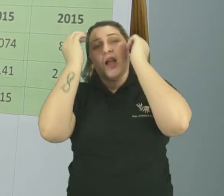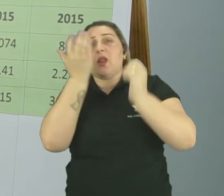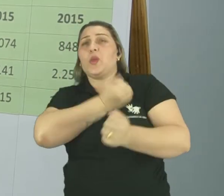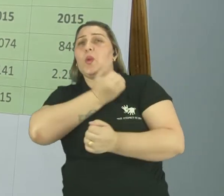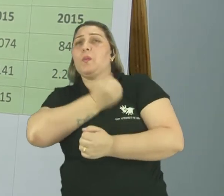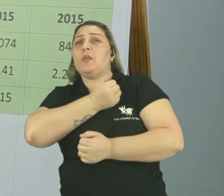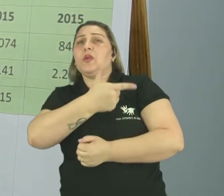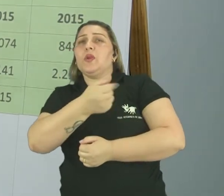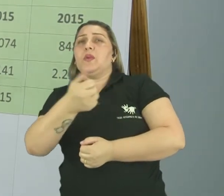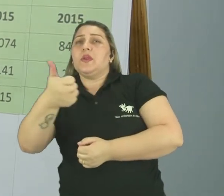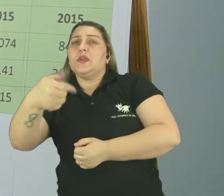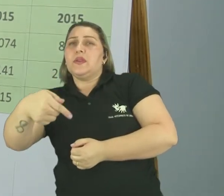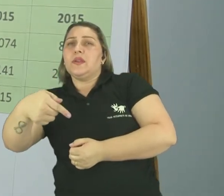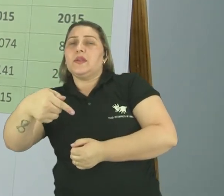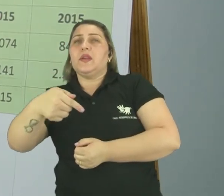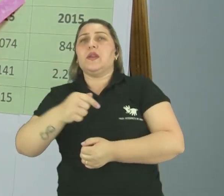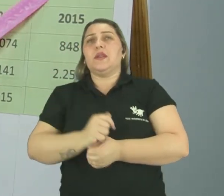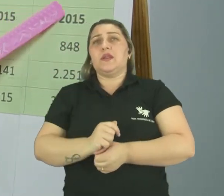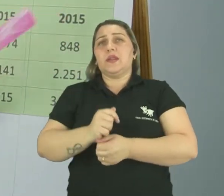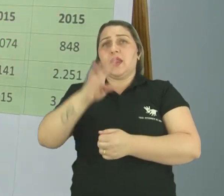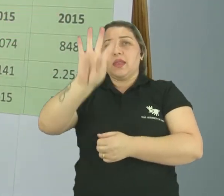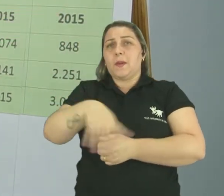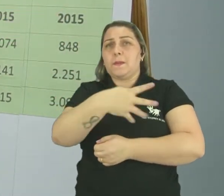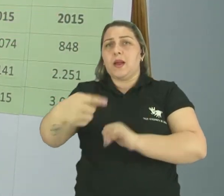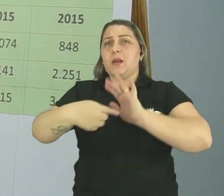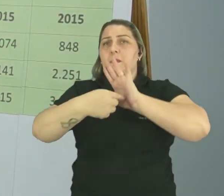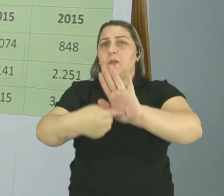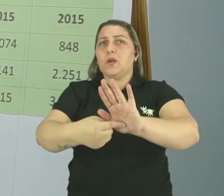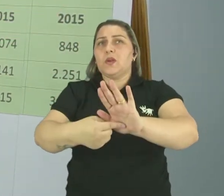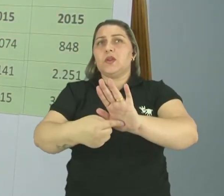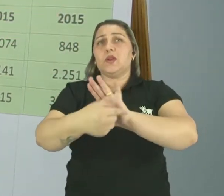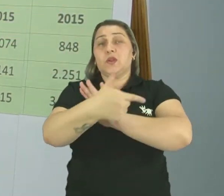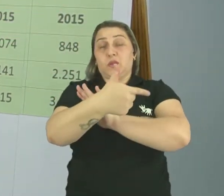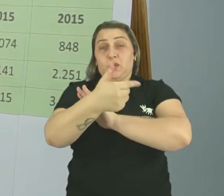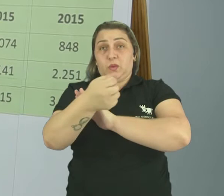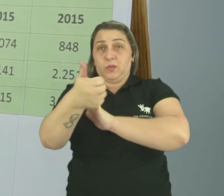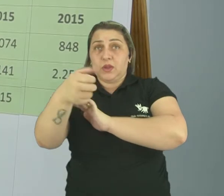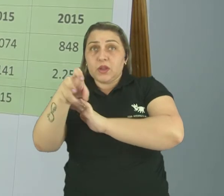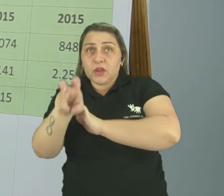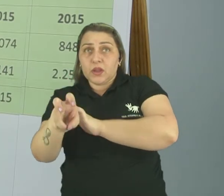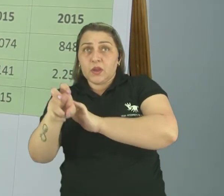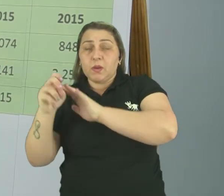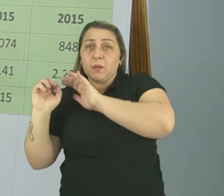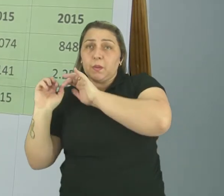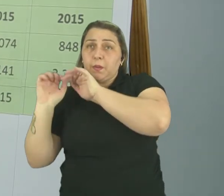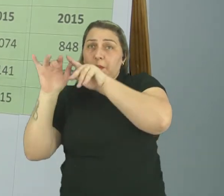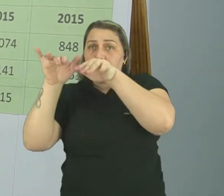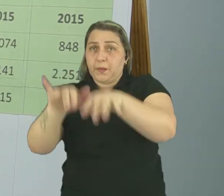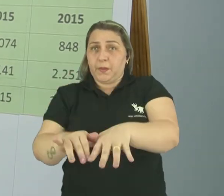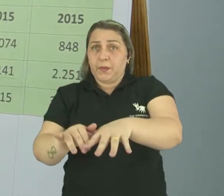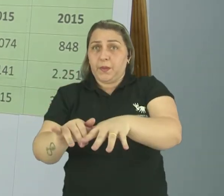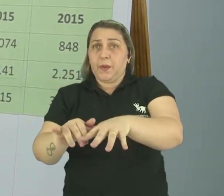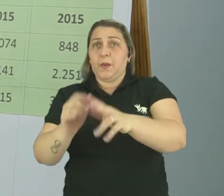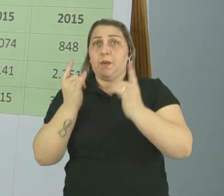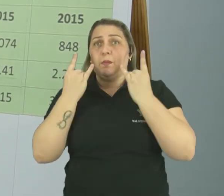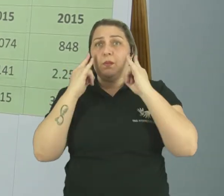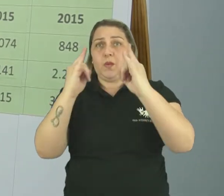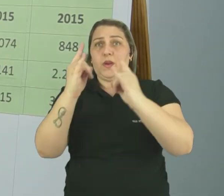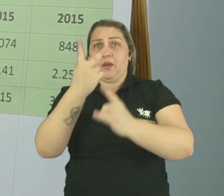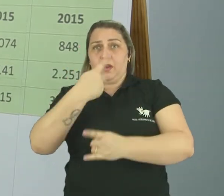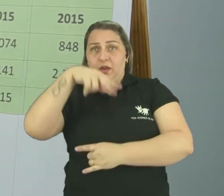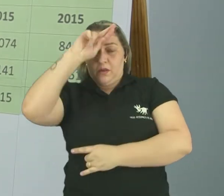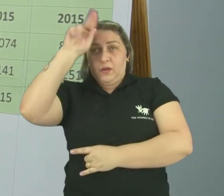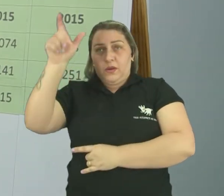2017 E essa tabela aponta o seguinte 2015 Entraram no Acre Bolivianos e